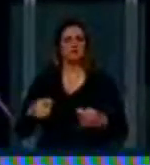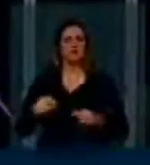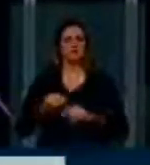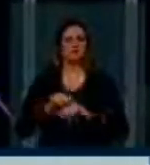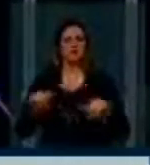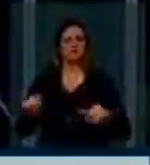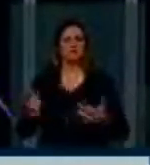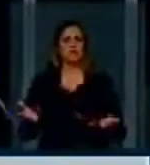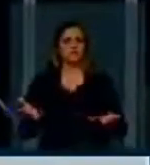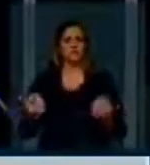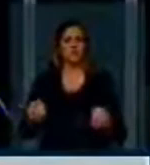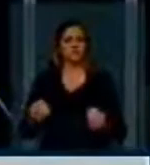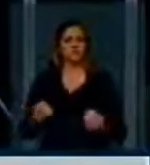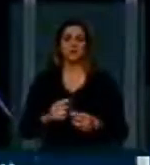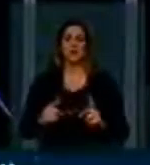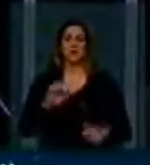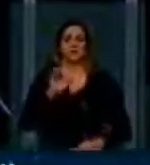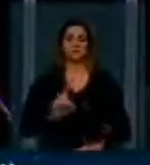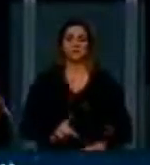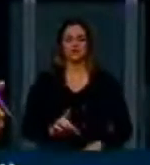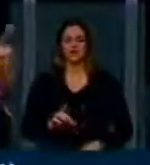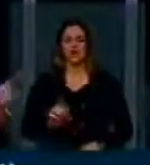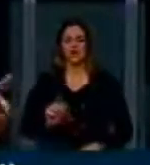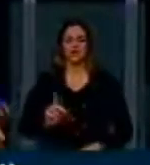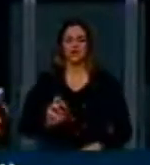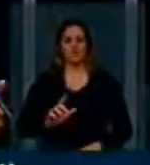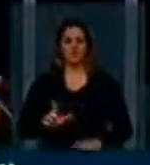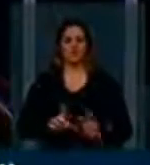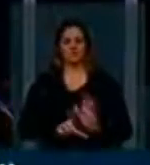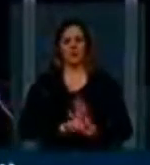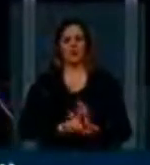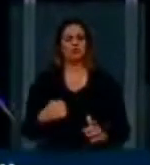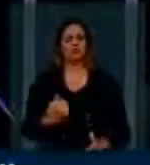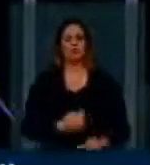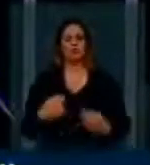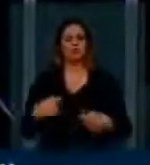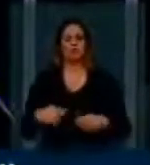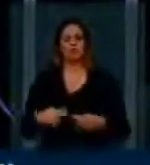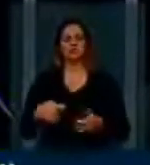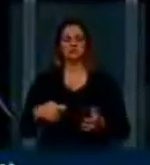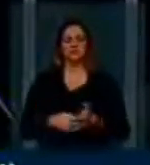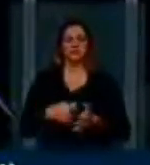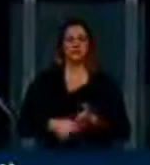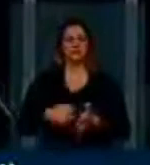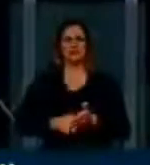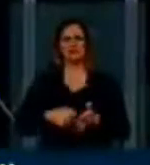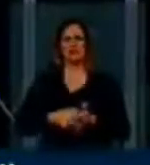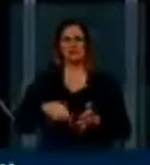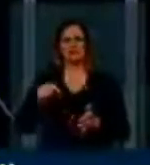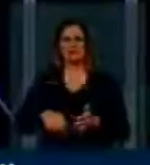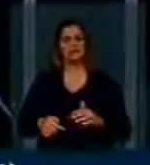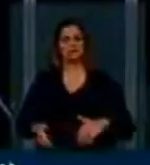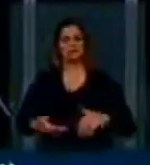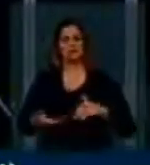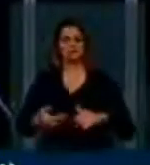A lei de direitos autorais, nós temos que brigar aqui para que essa casa discuta e que